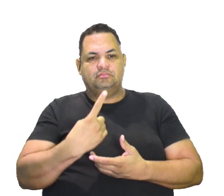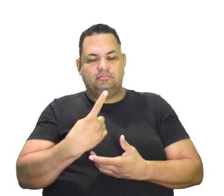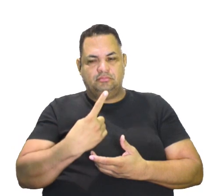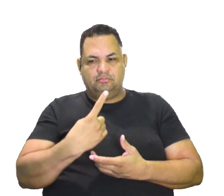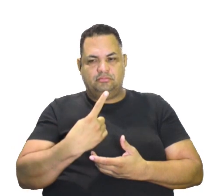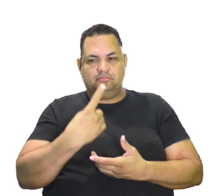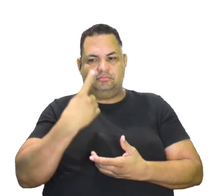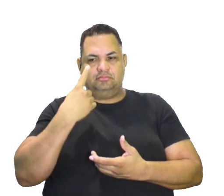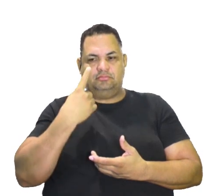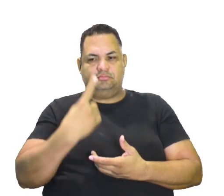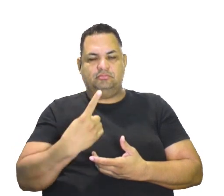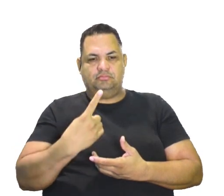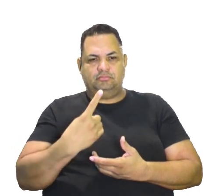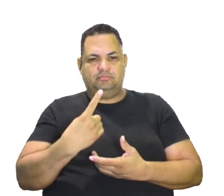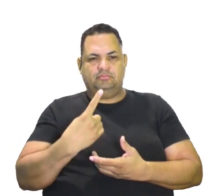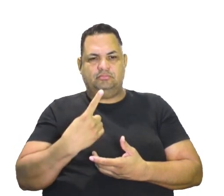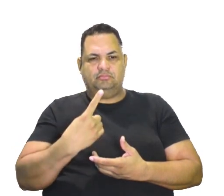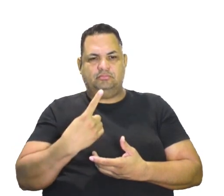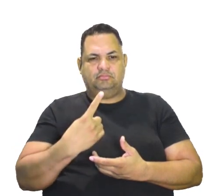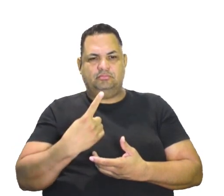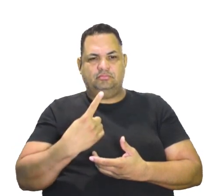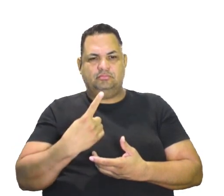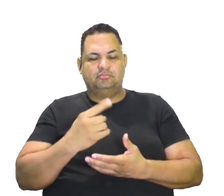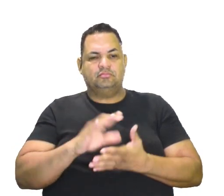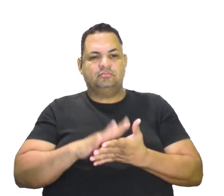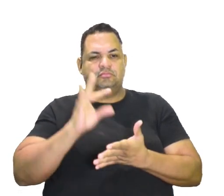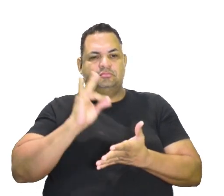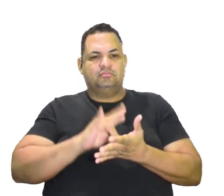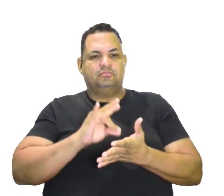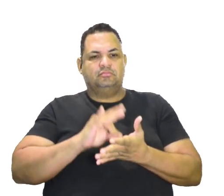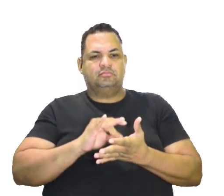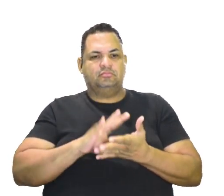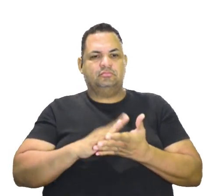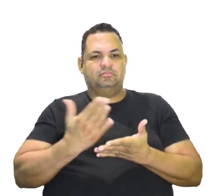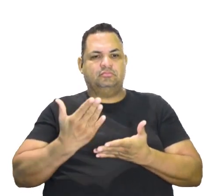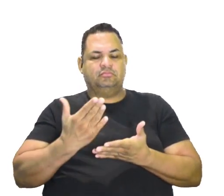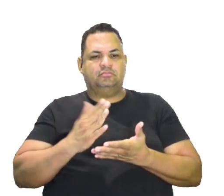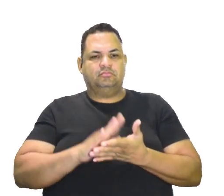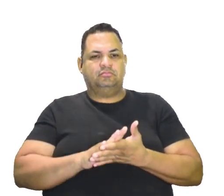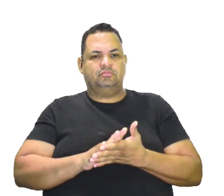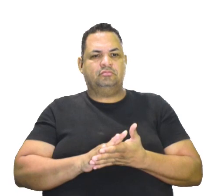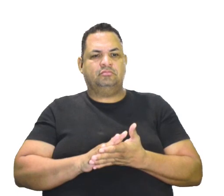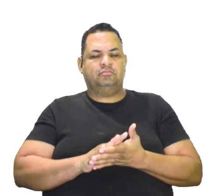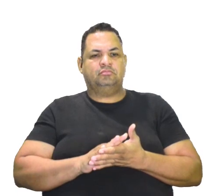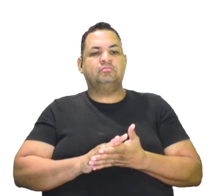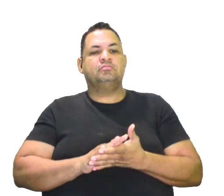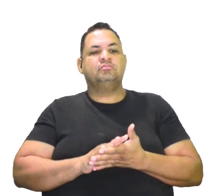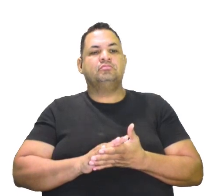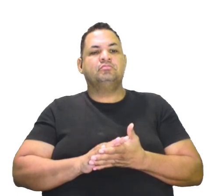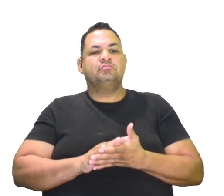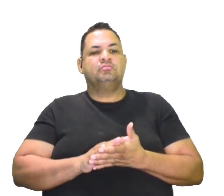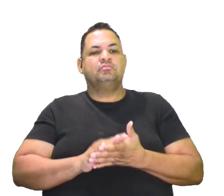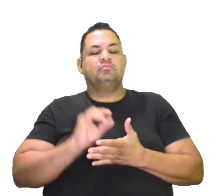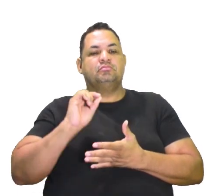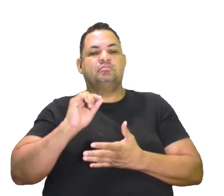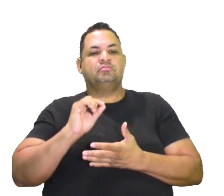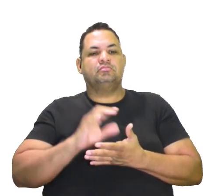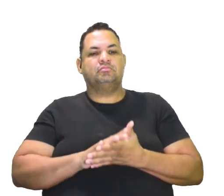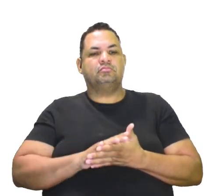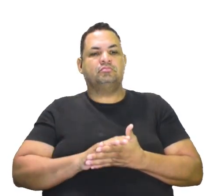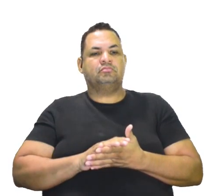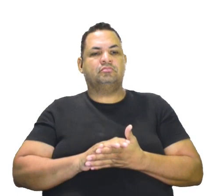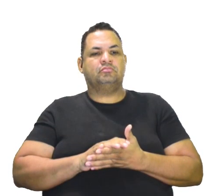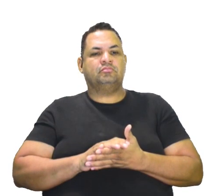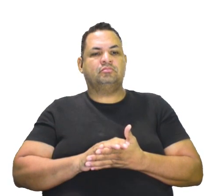a última afirmativa lá que não corresponde, não é verdadeira. E o que é que diz